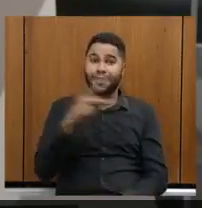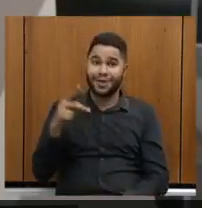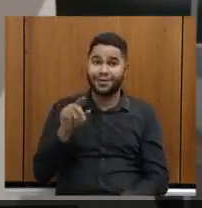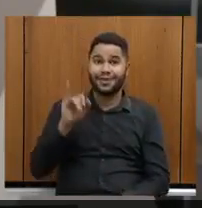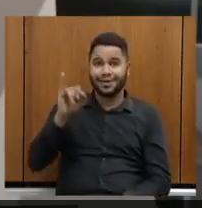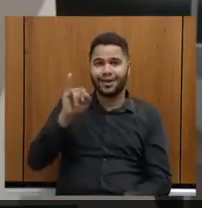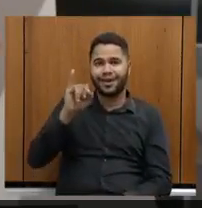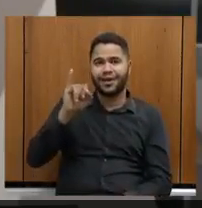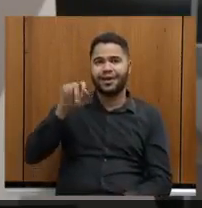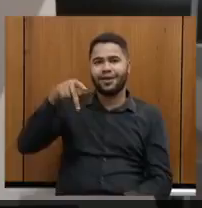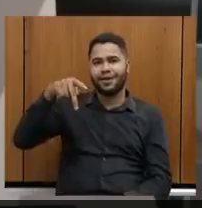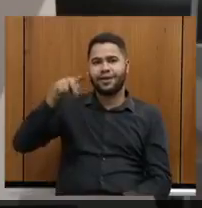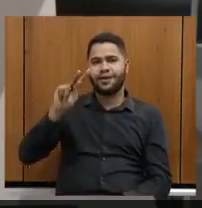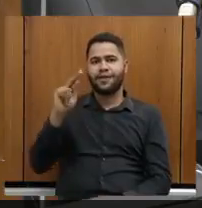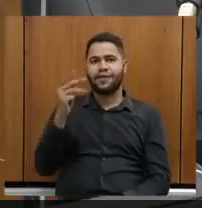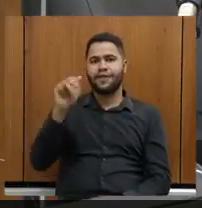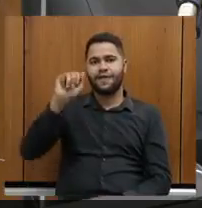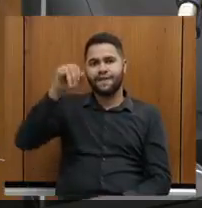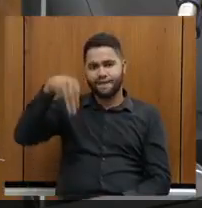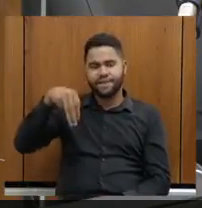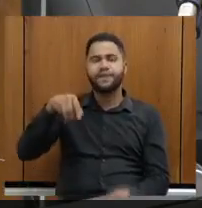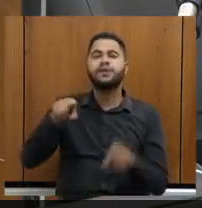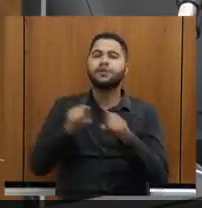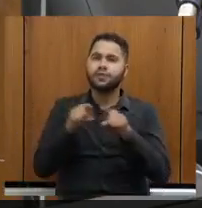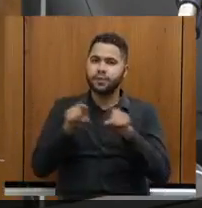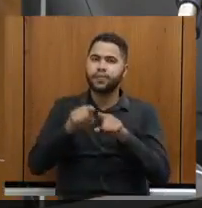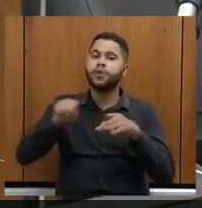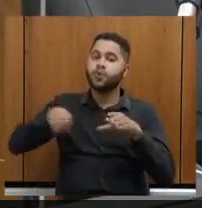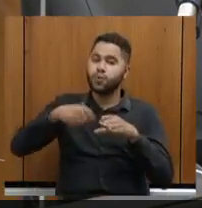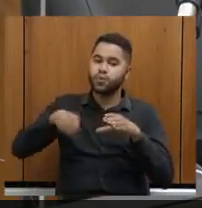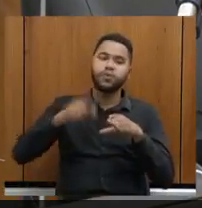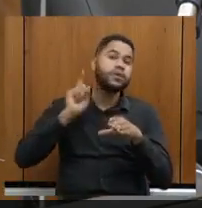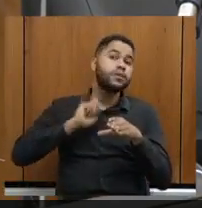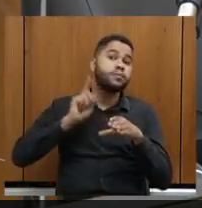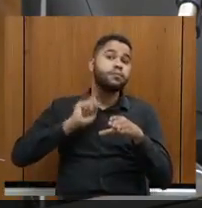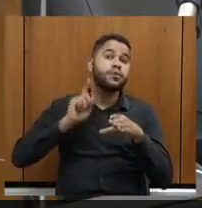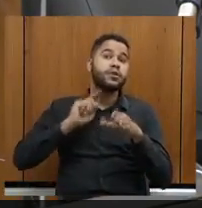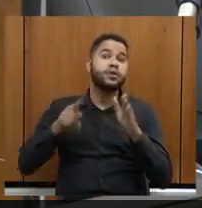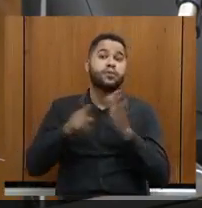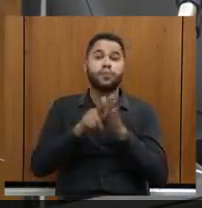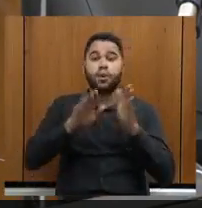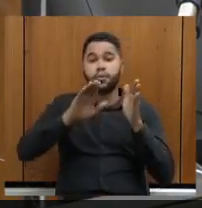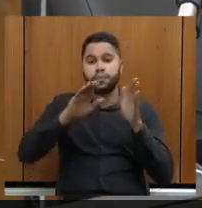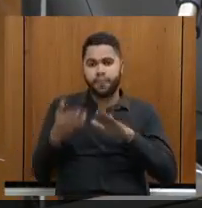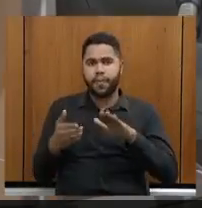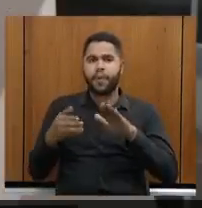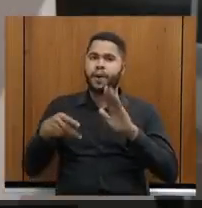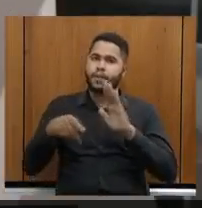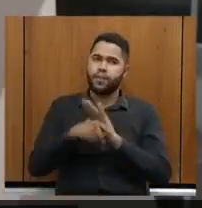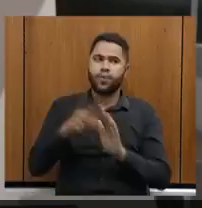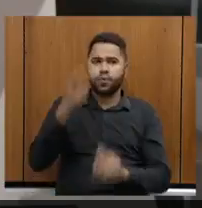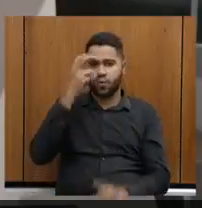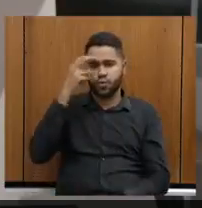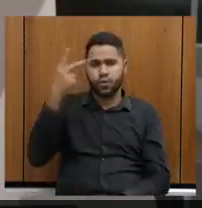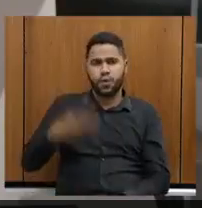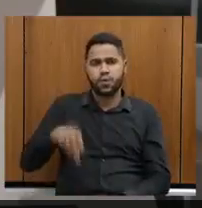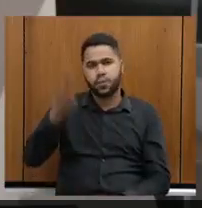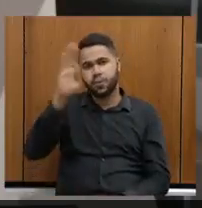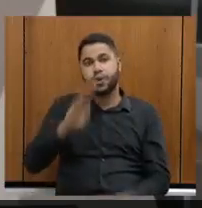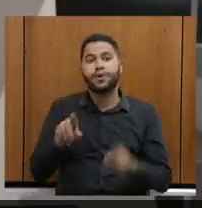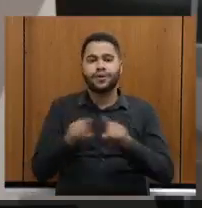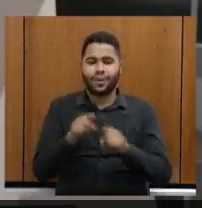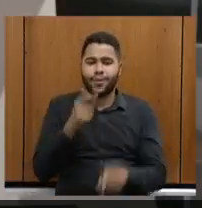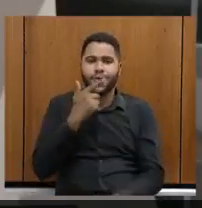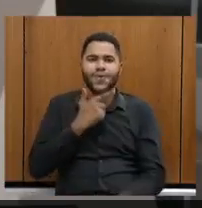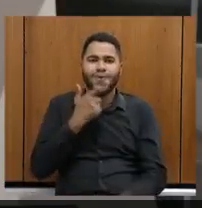o reconhecimento da cozinha mineira como patrimônio cultural do Brasil, vai ser a primeira cozinha patrimônio cultural do Brasil. Nós temos o queijo